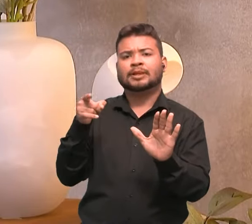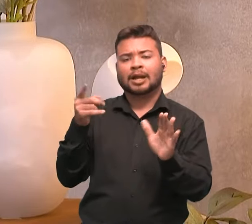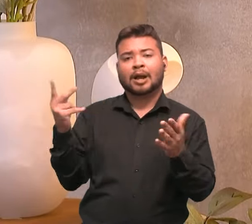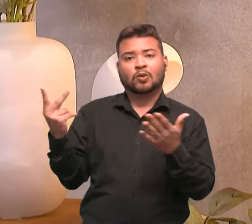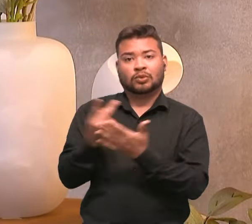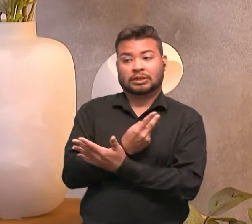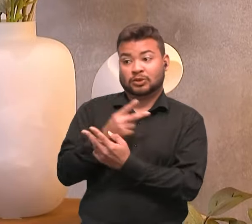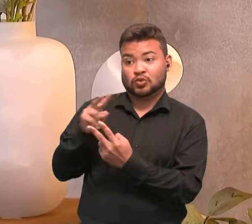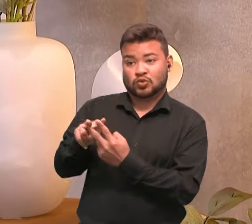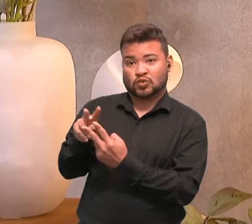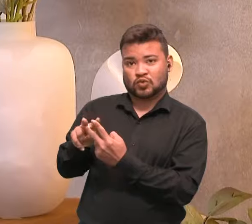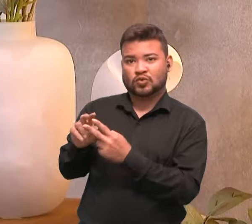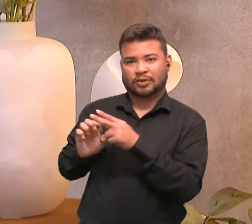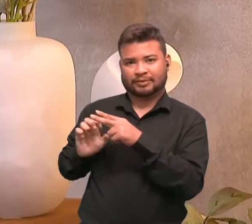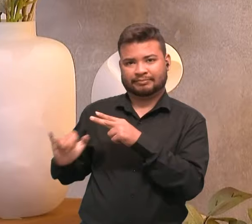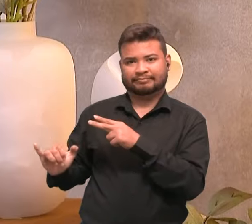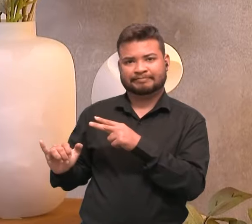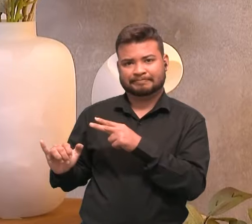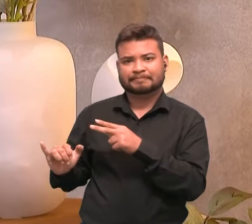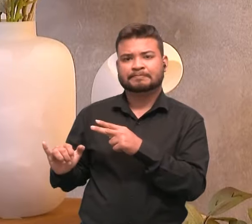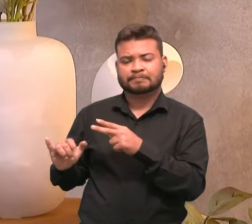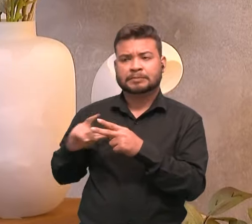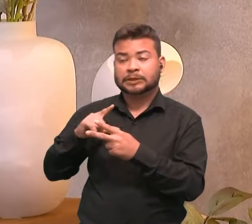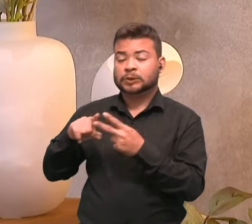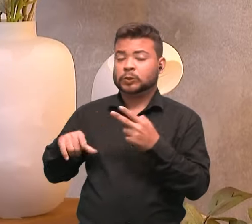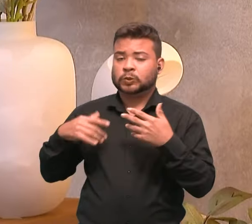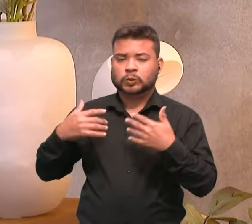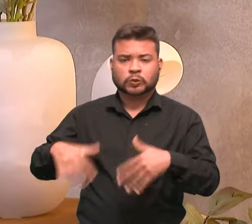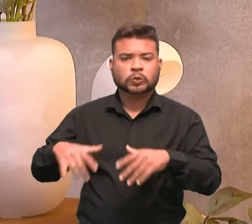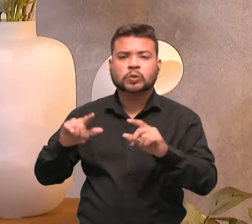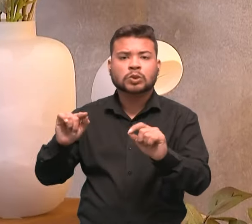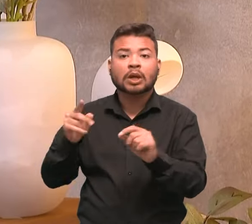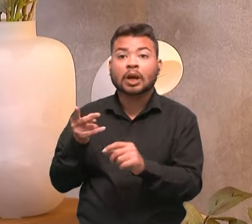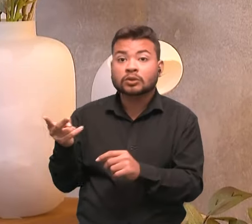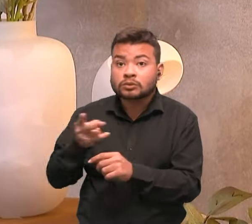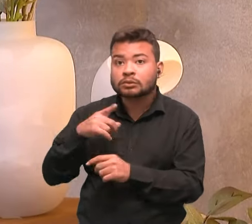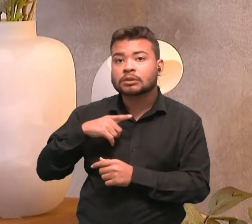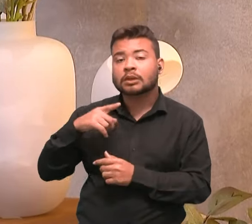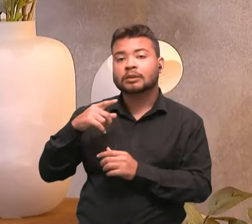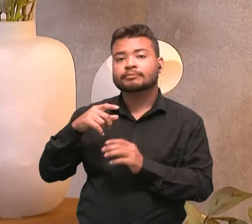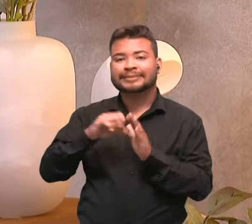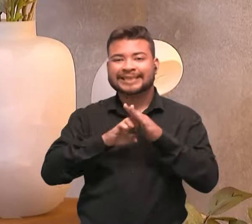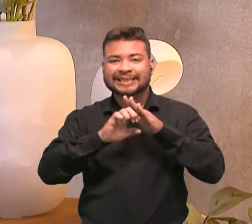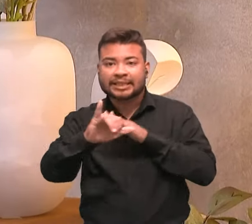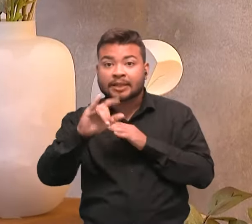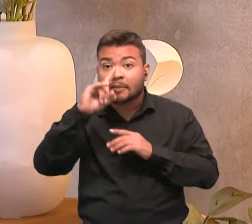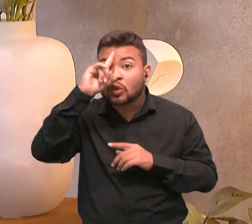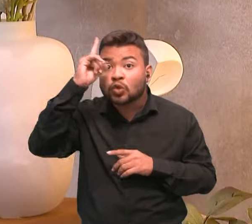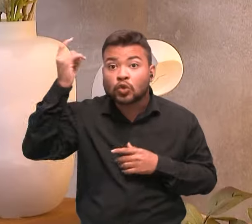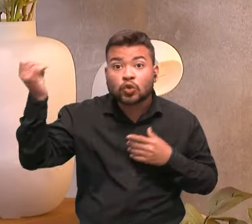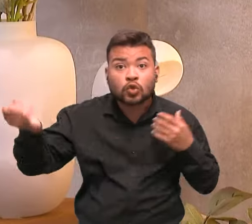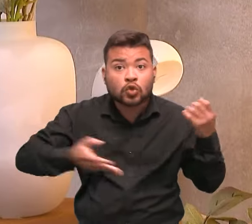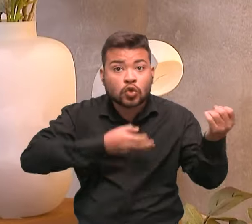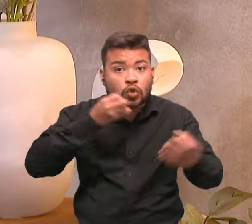a Grifa, é que além de serem startups inovadoras, que primam por uma rentabilidade, uma viabilidade